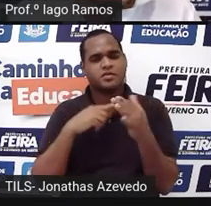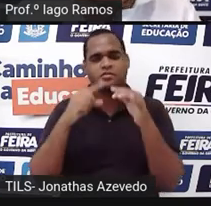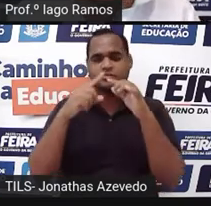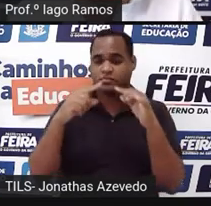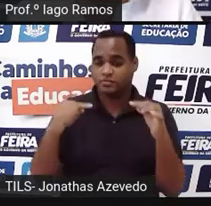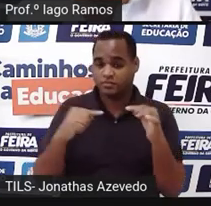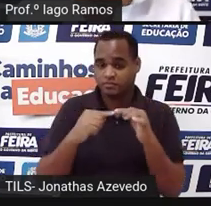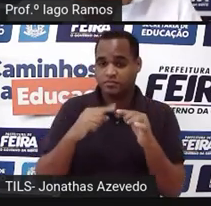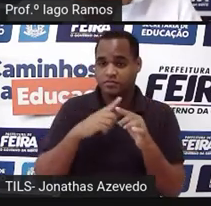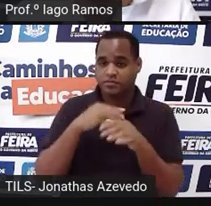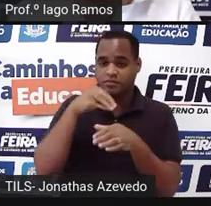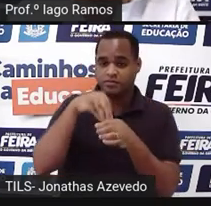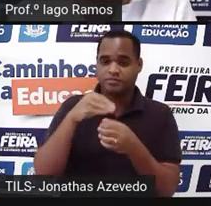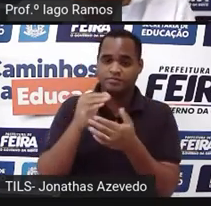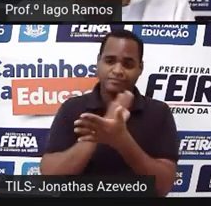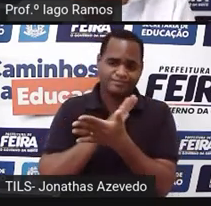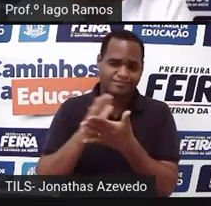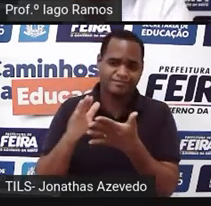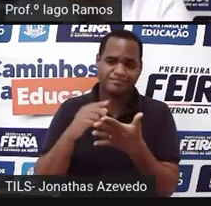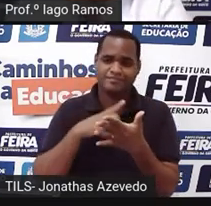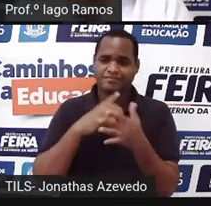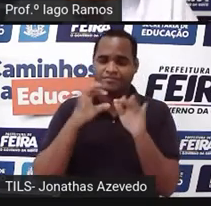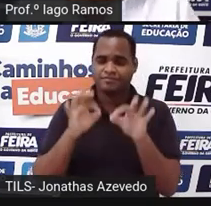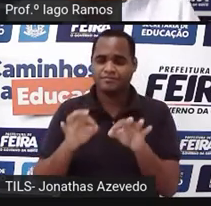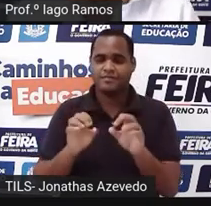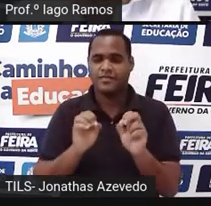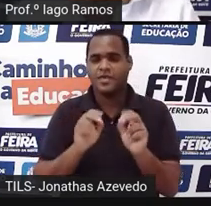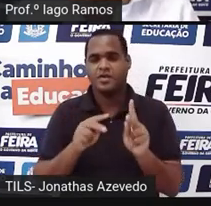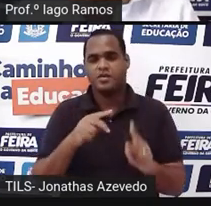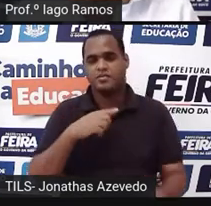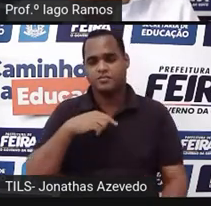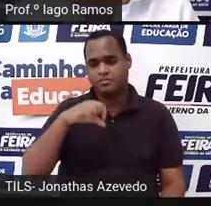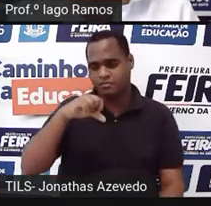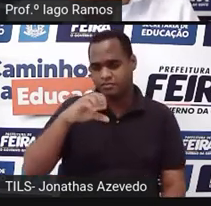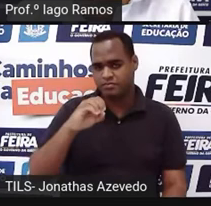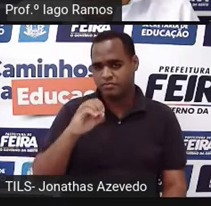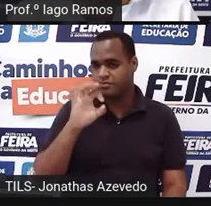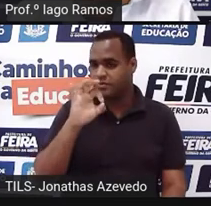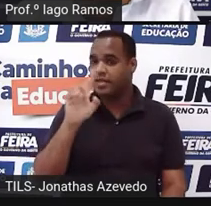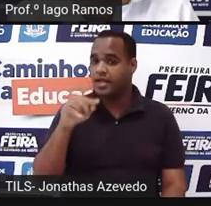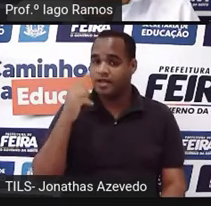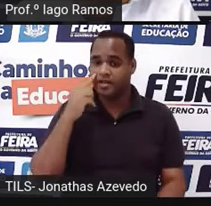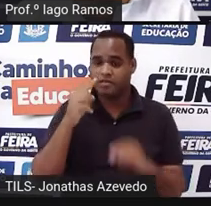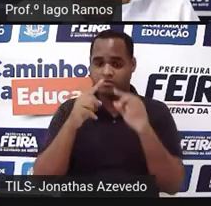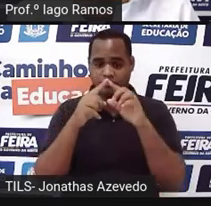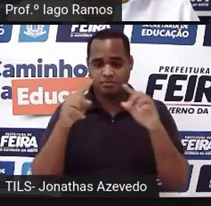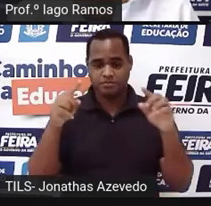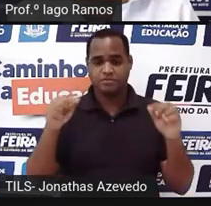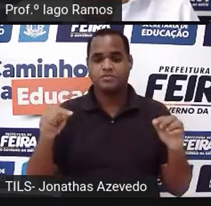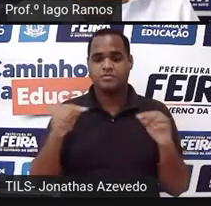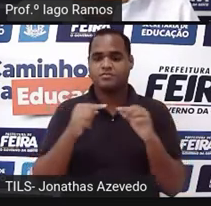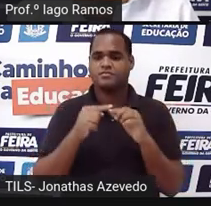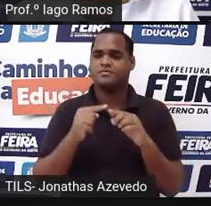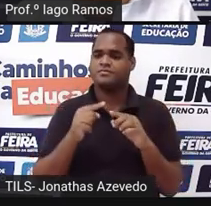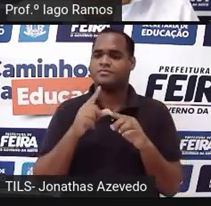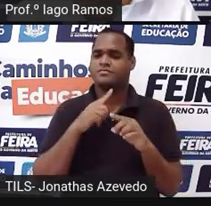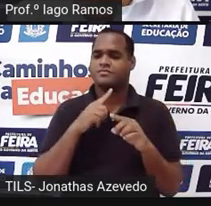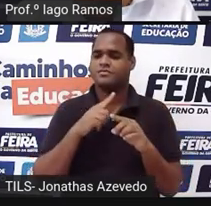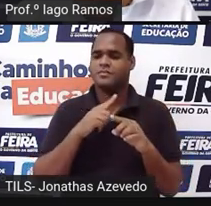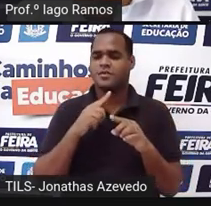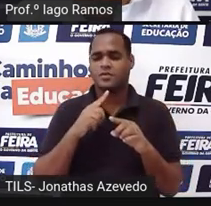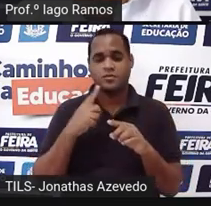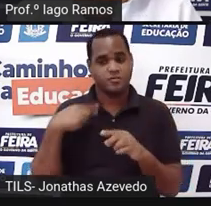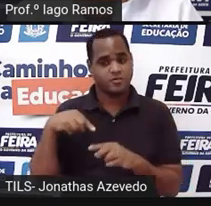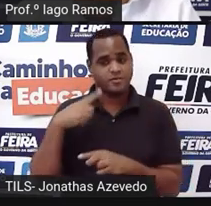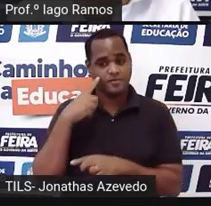internos sendo um ângulo reto, ele é chamado de triângulo retângulo, tá bom? Então, isso a gente viu